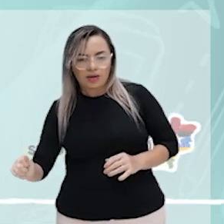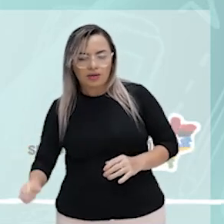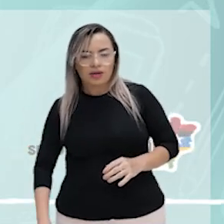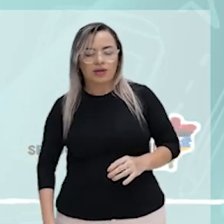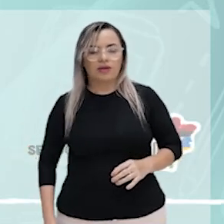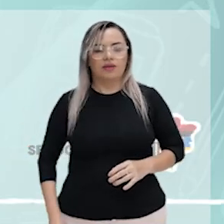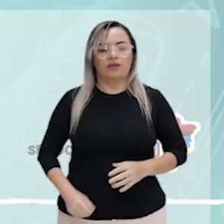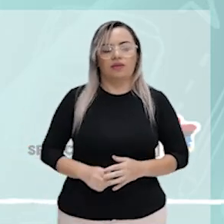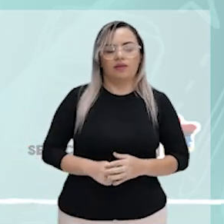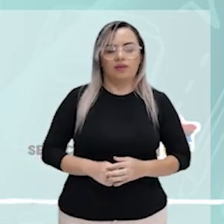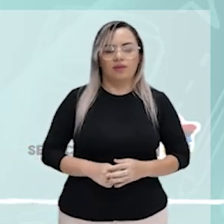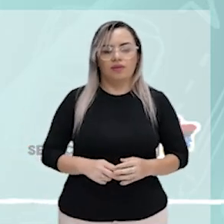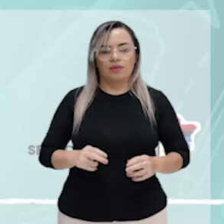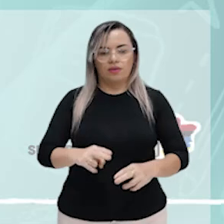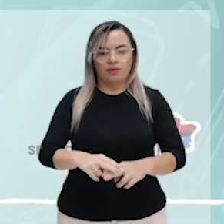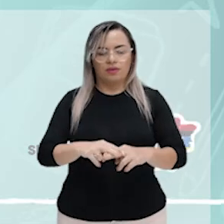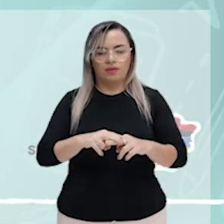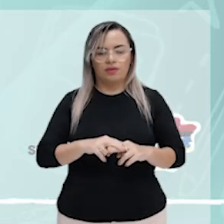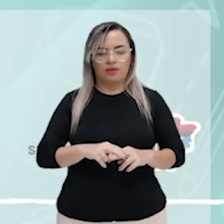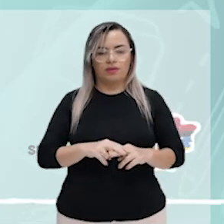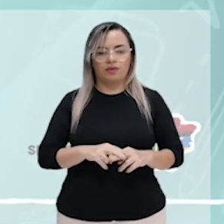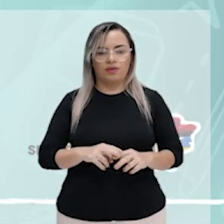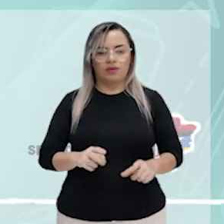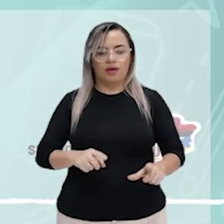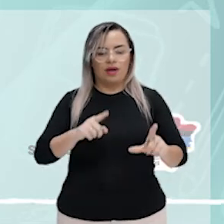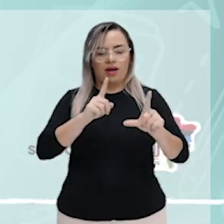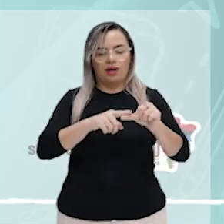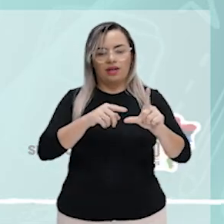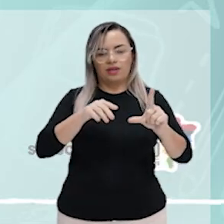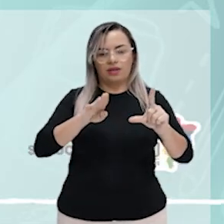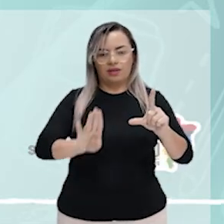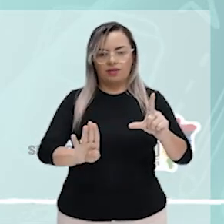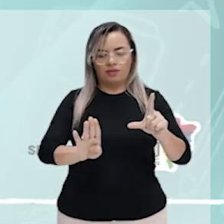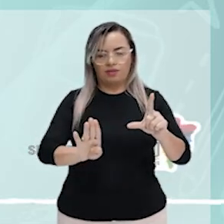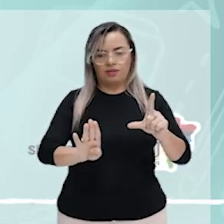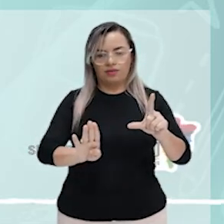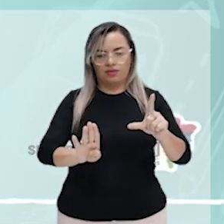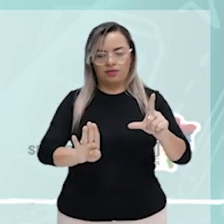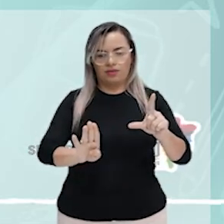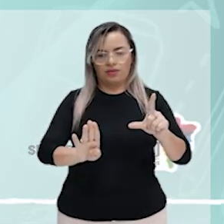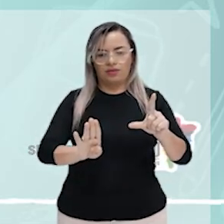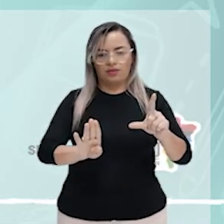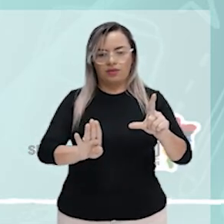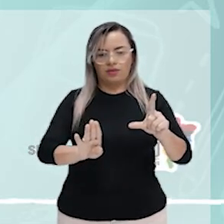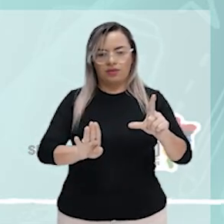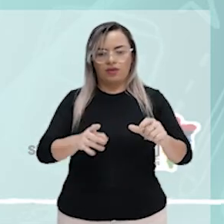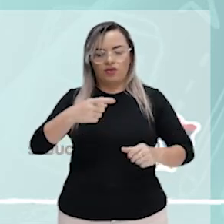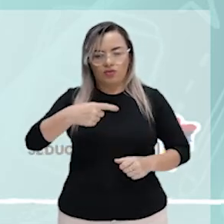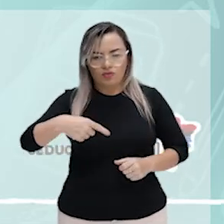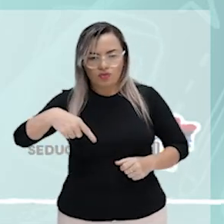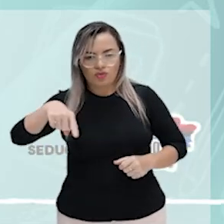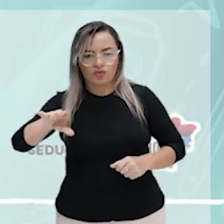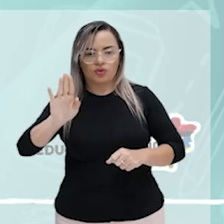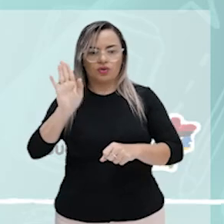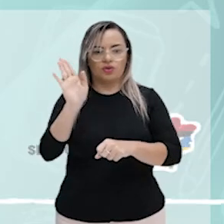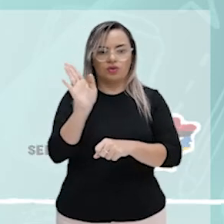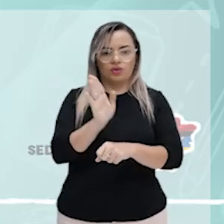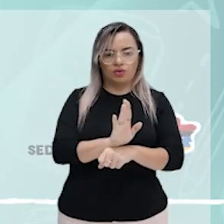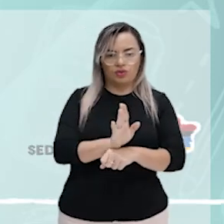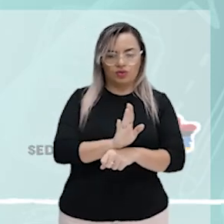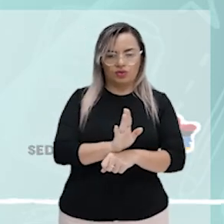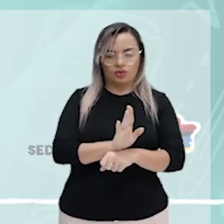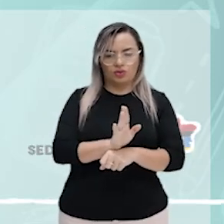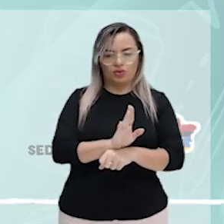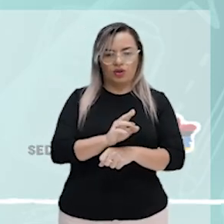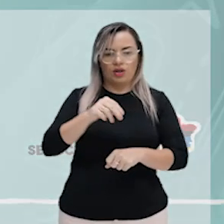ao cinema. E não, fui no cinema seria fui em, onde? O cinema,